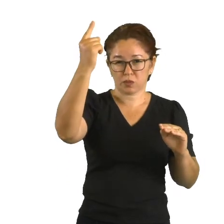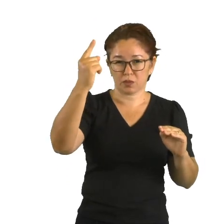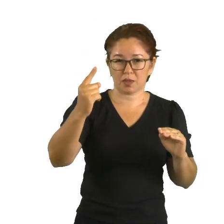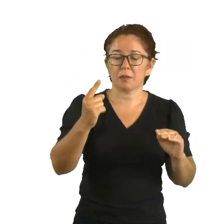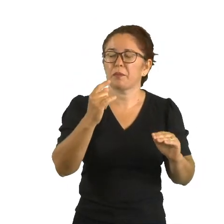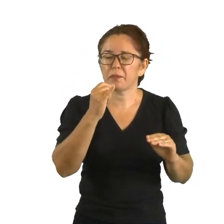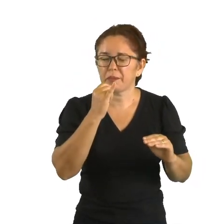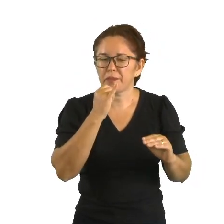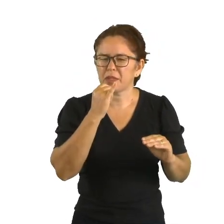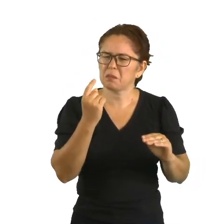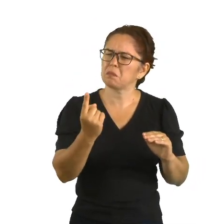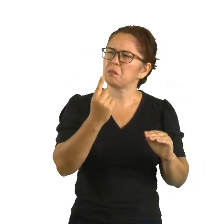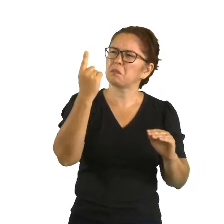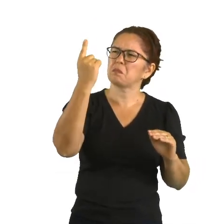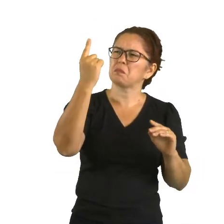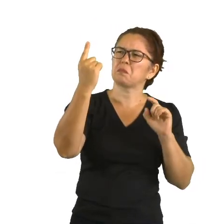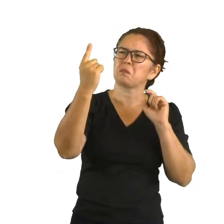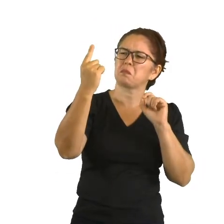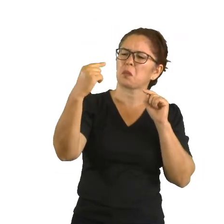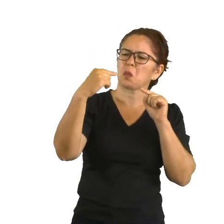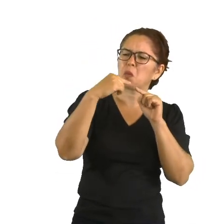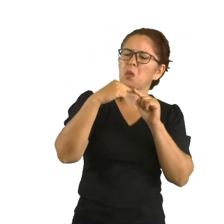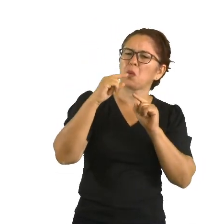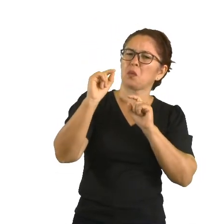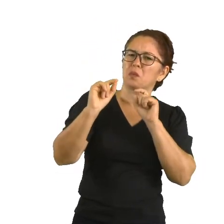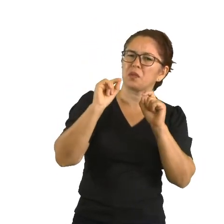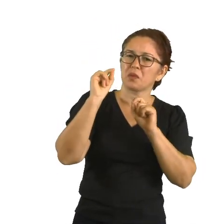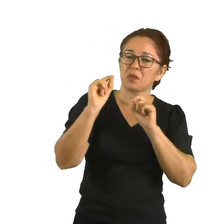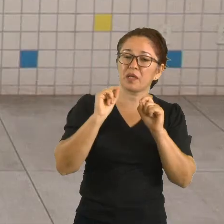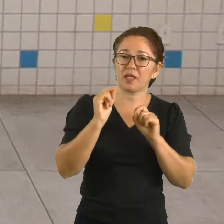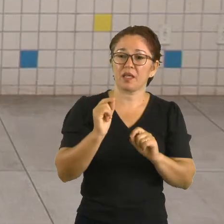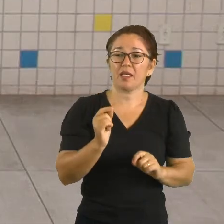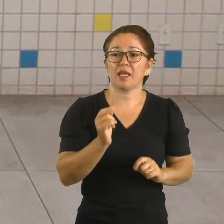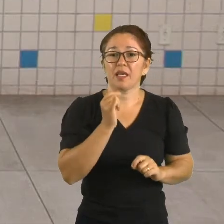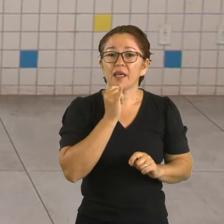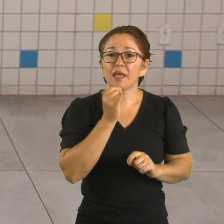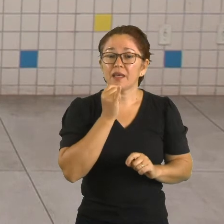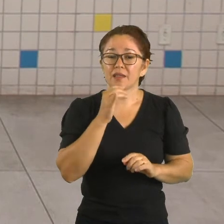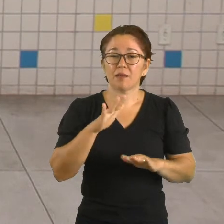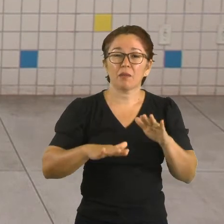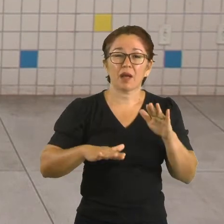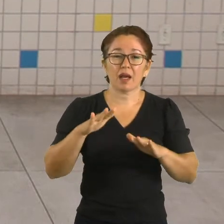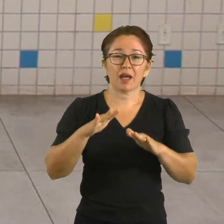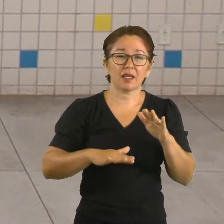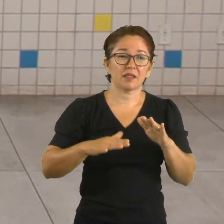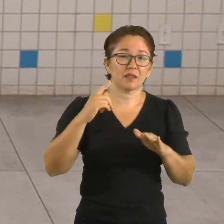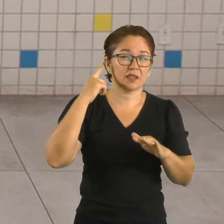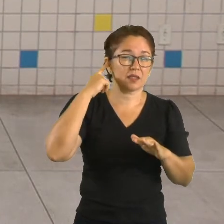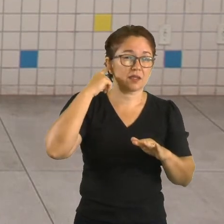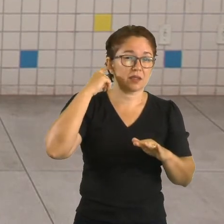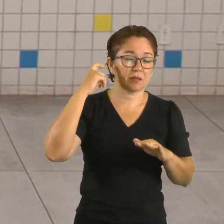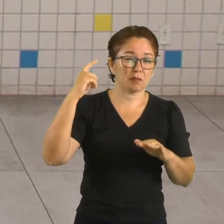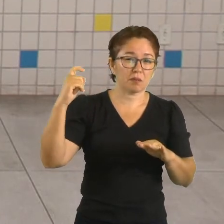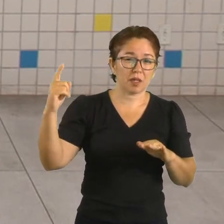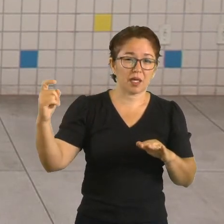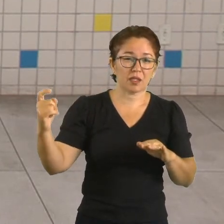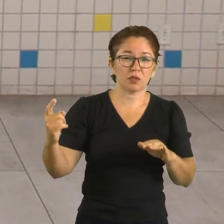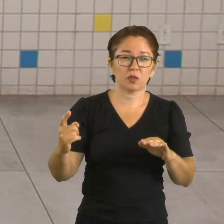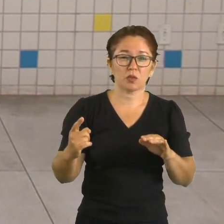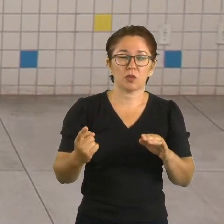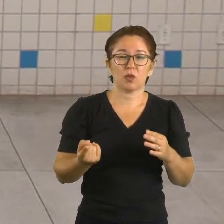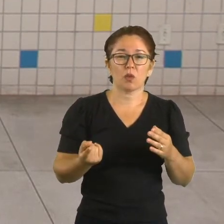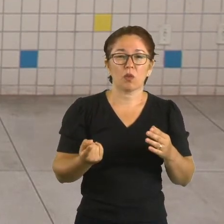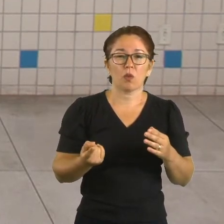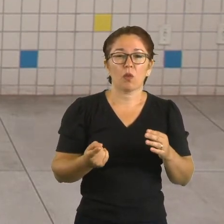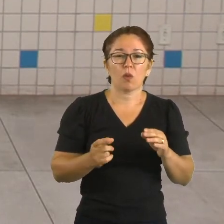tá? Ou agudo. Quando eu falo que um som é grave, eu quero dizer que ele está em baixa frequência. Quando o